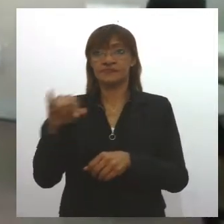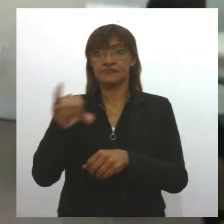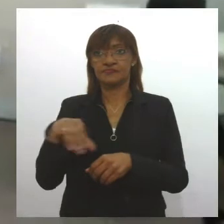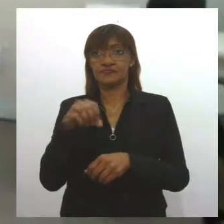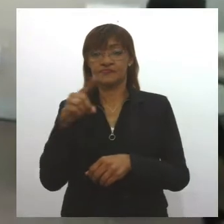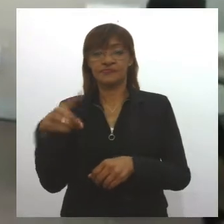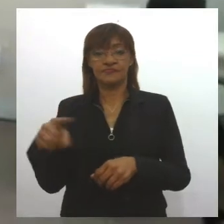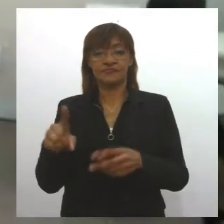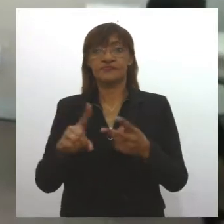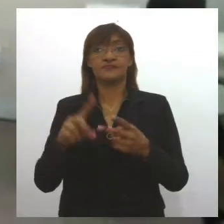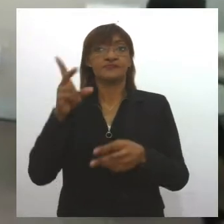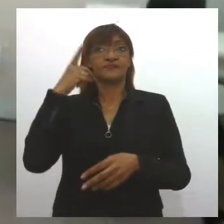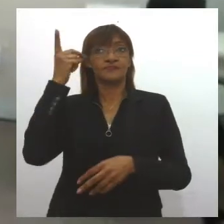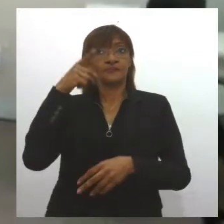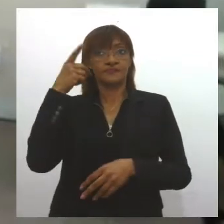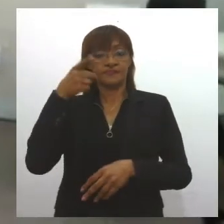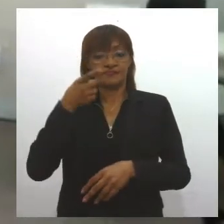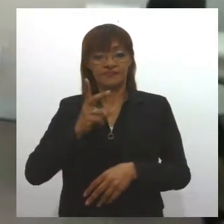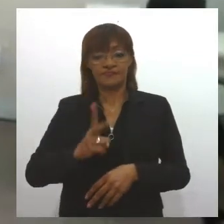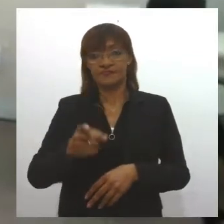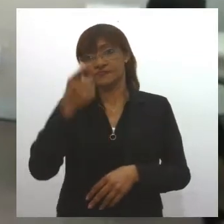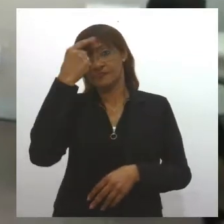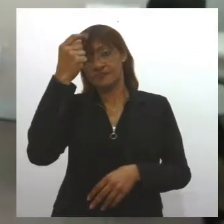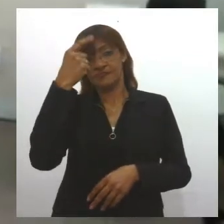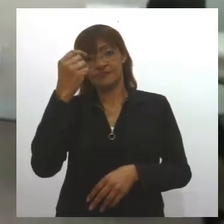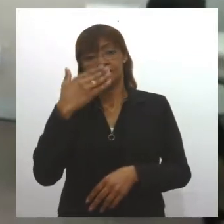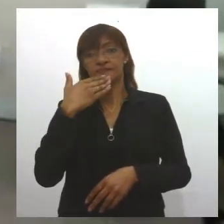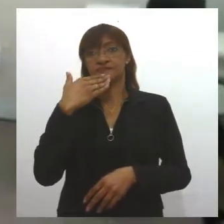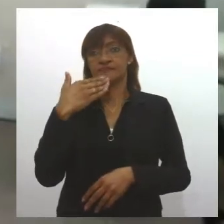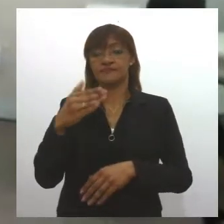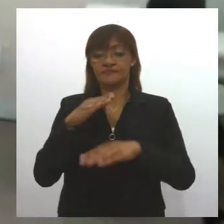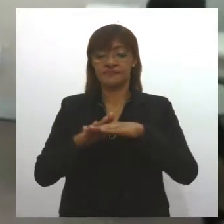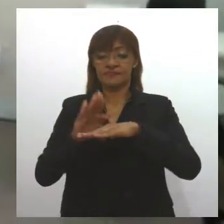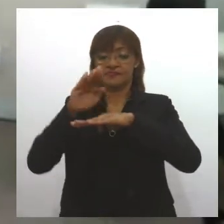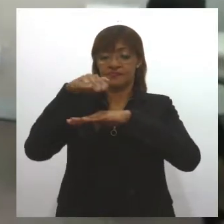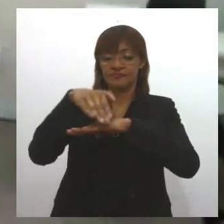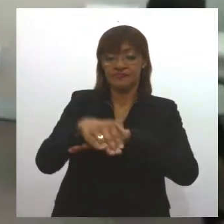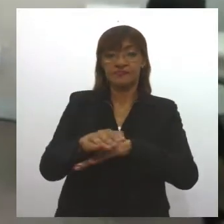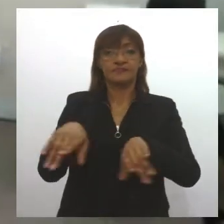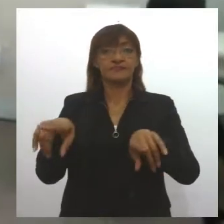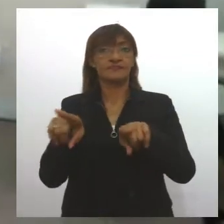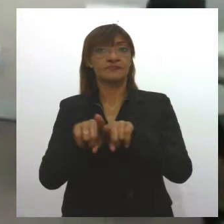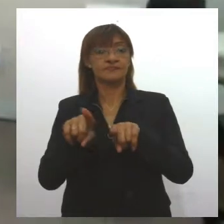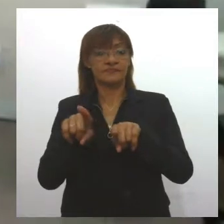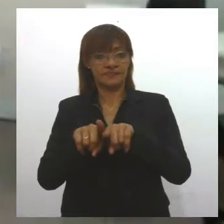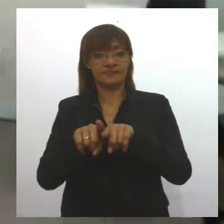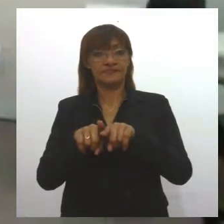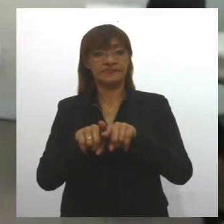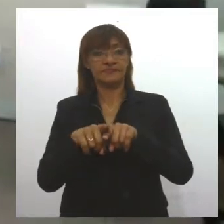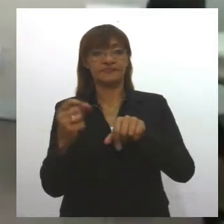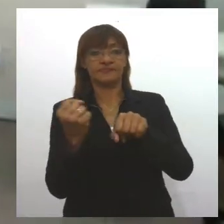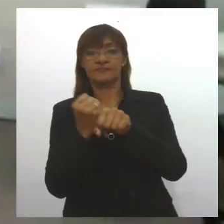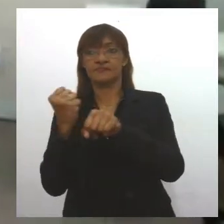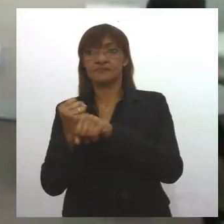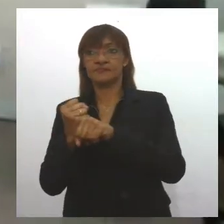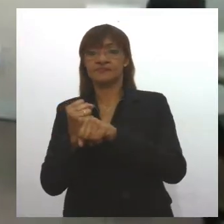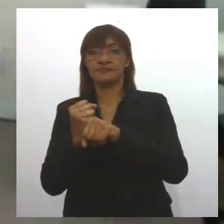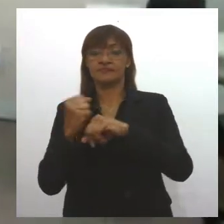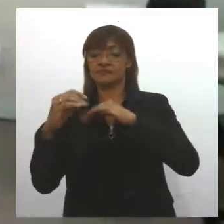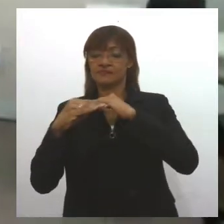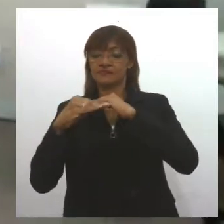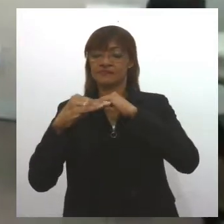O deputado estadual Jefferson Andrade sugere a instalação de lombadas e também a realização de serviços de tapa-buraco